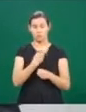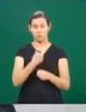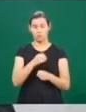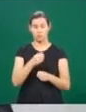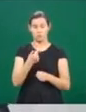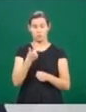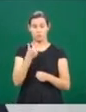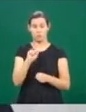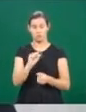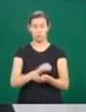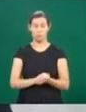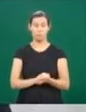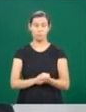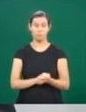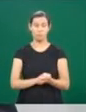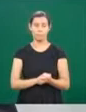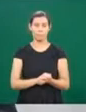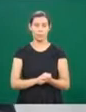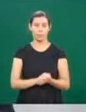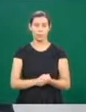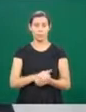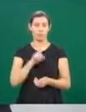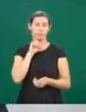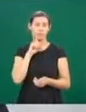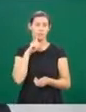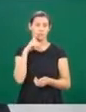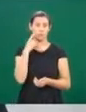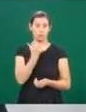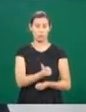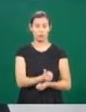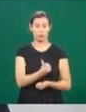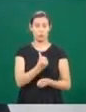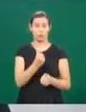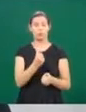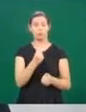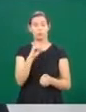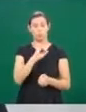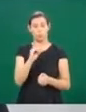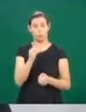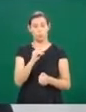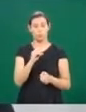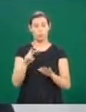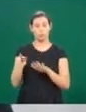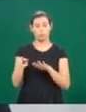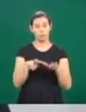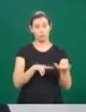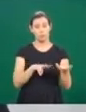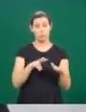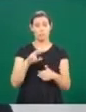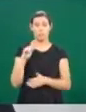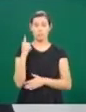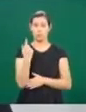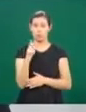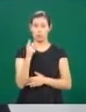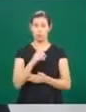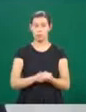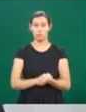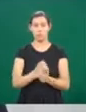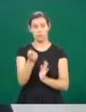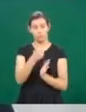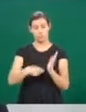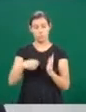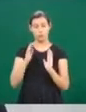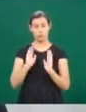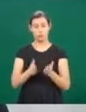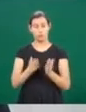No próximo mês, a partir de 16 de outubro, acontece na UFO a 20ª edição da Semana Acadêmica de Geografia. As